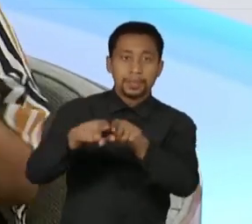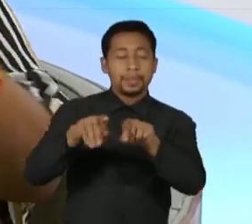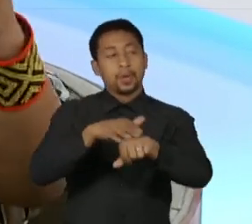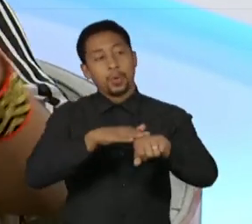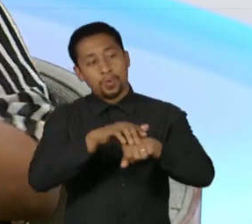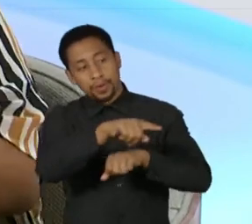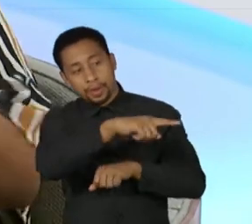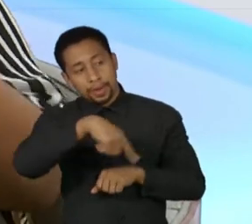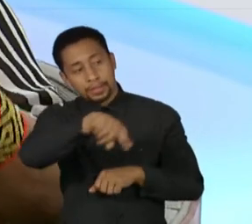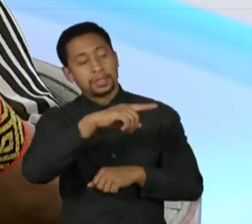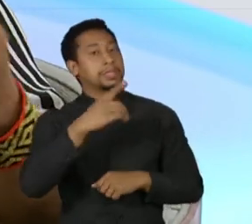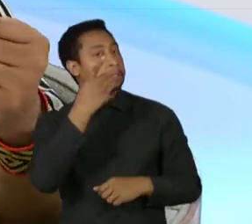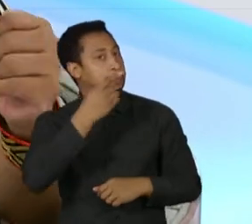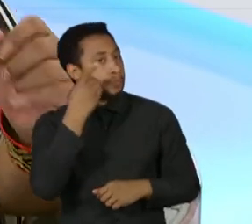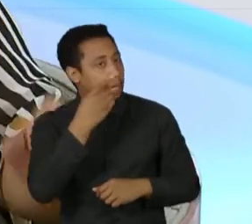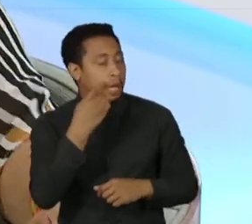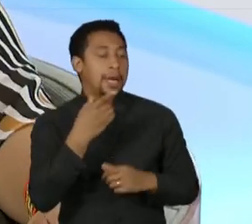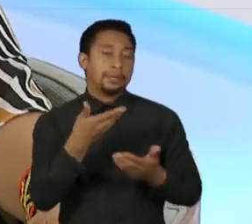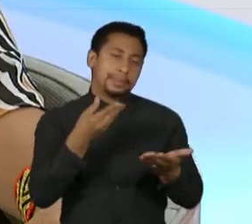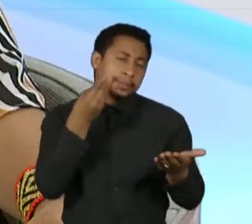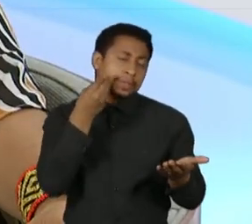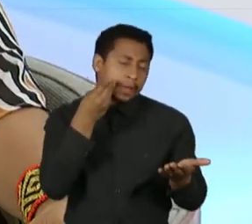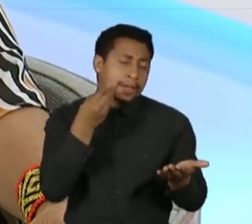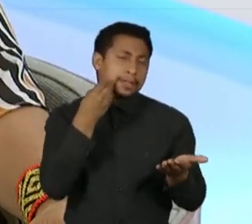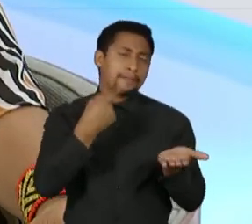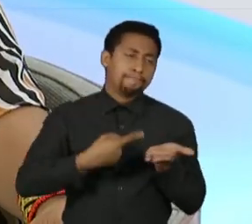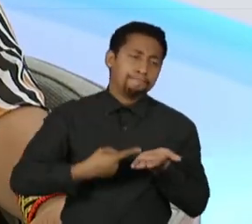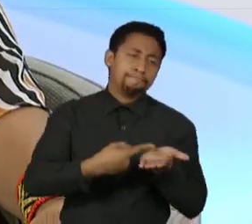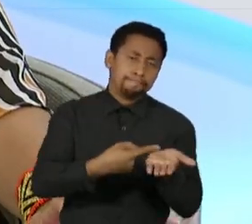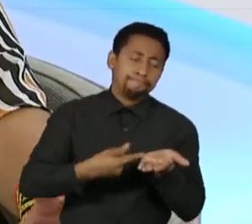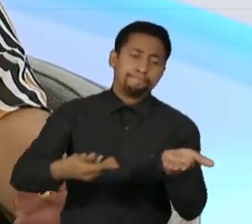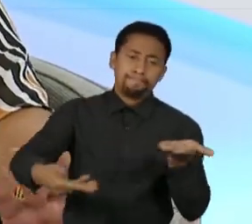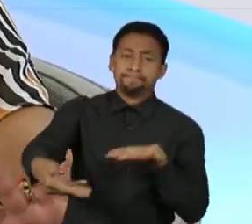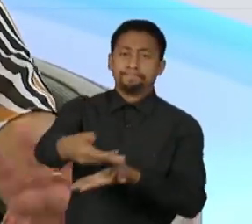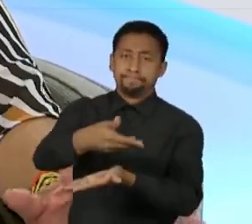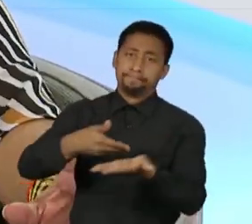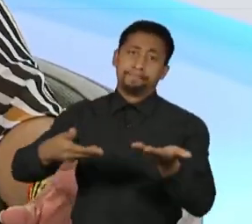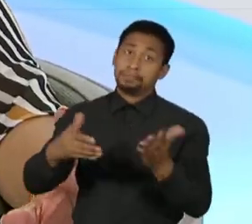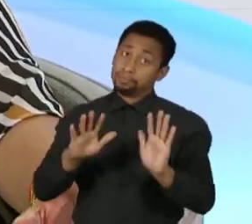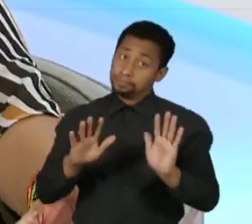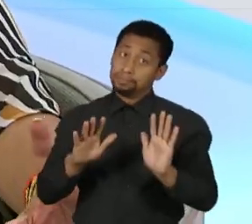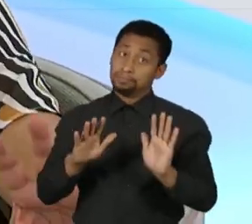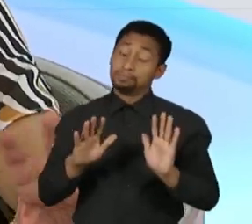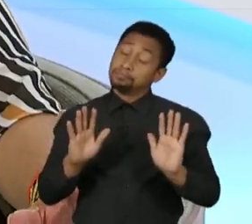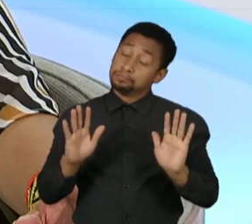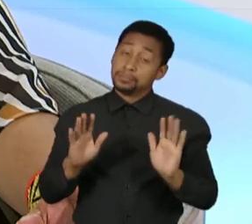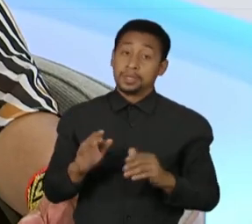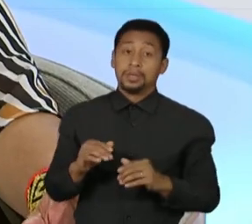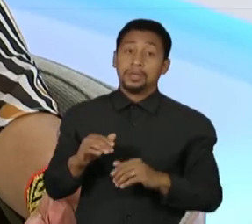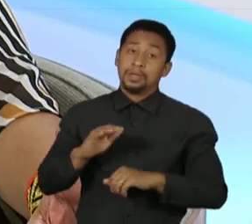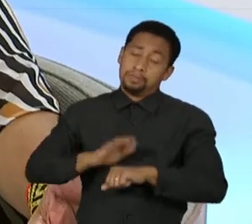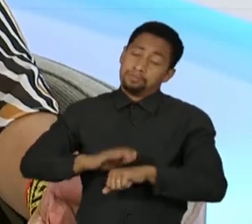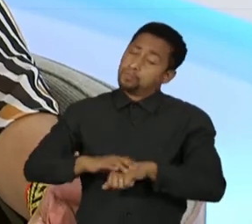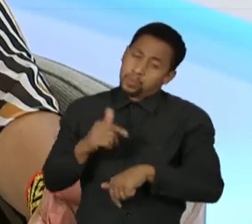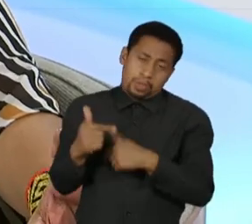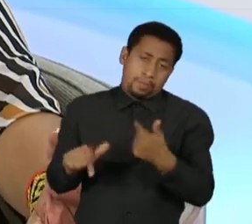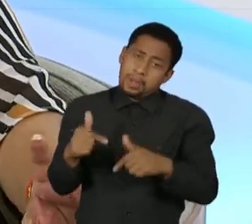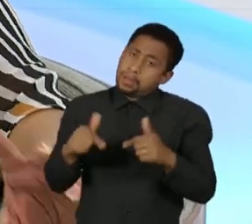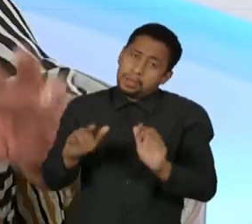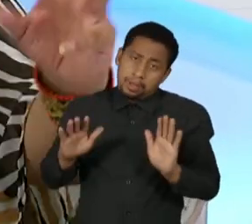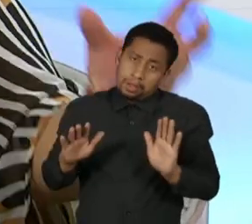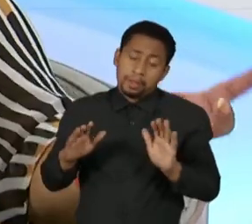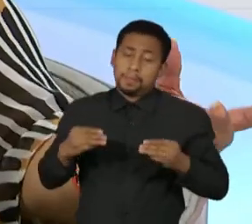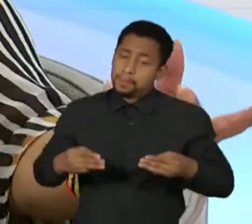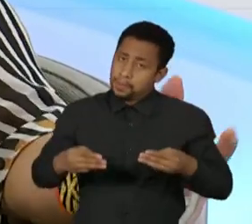tentando essas convergências. E eu vou trabalhar no que eu puder, e ali no meu